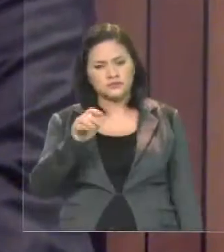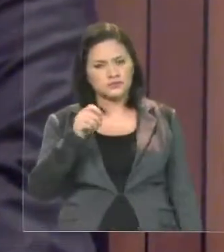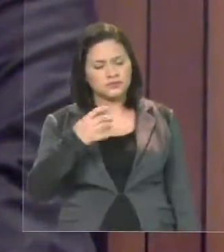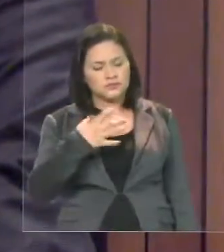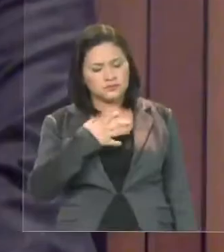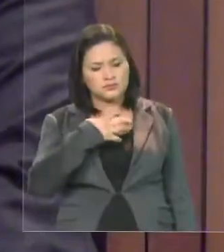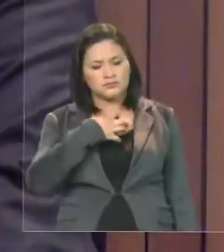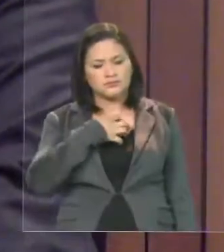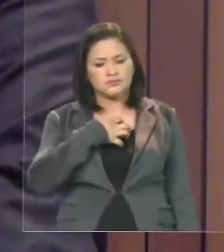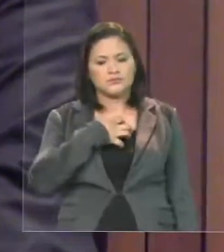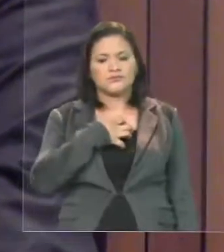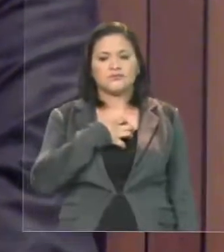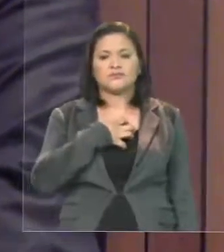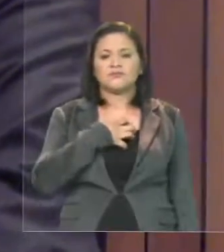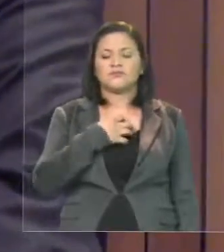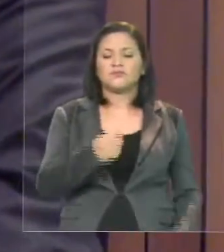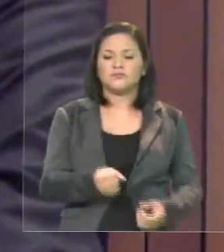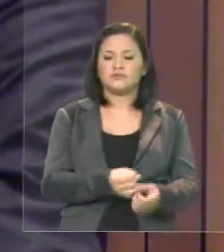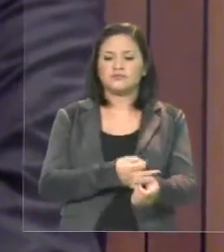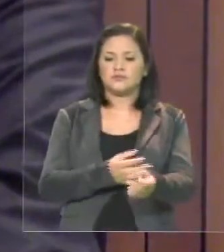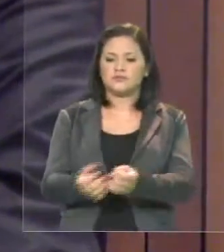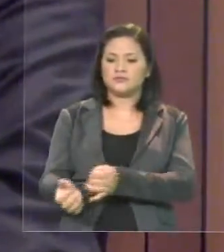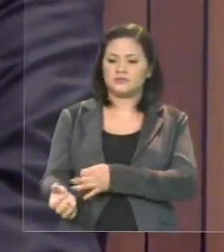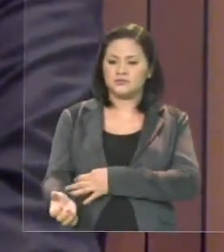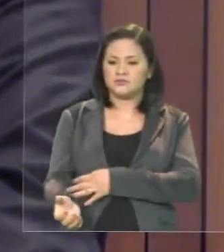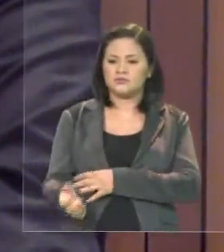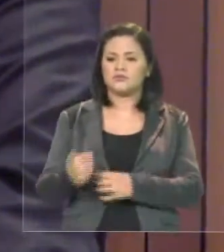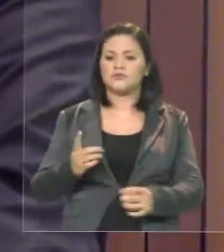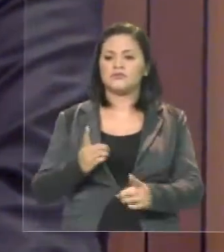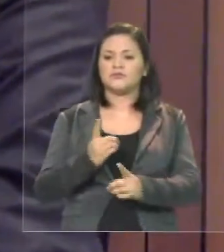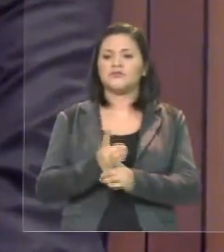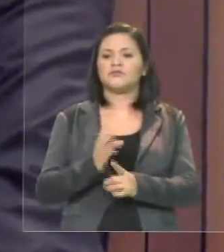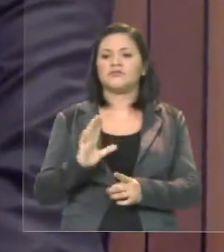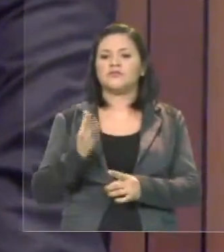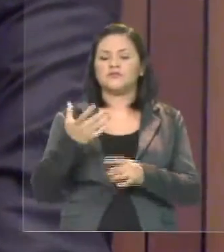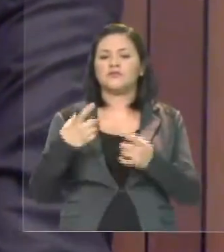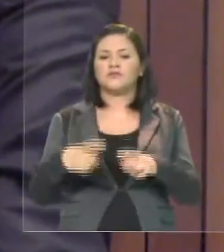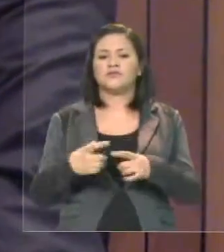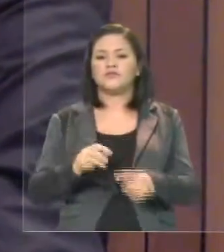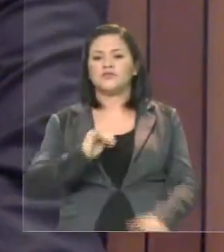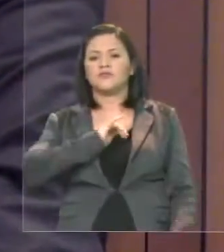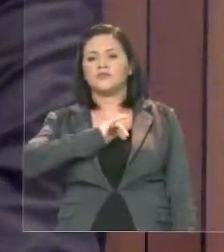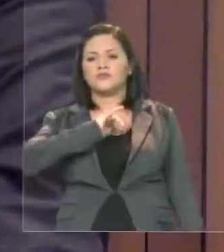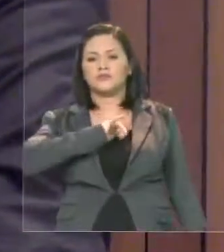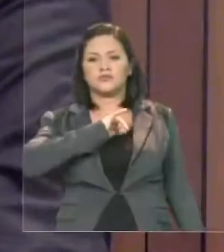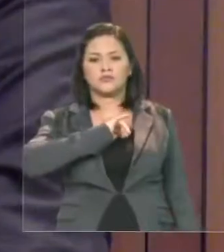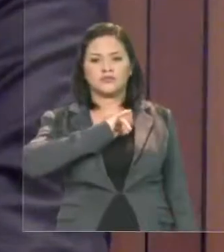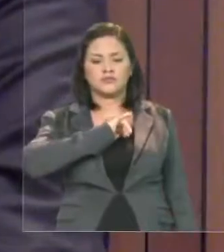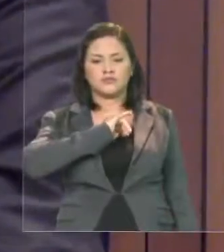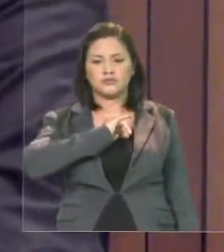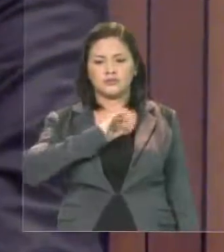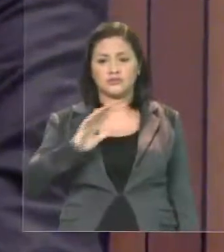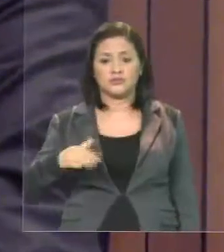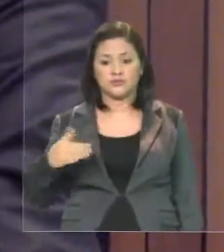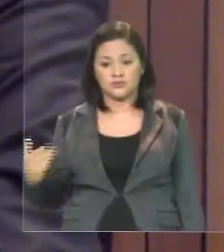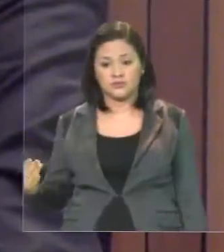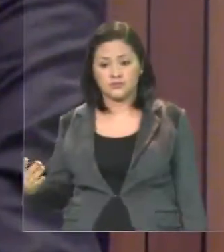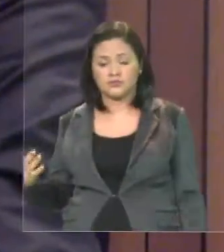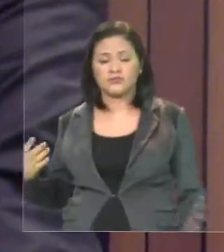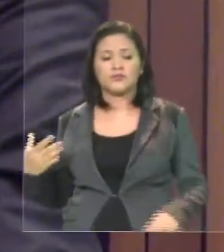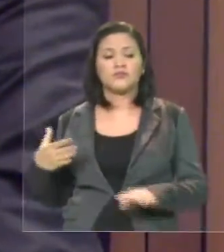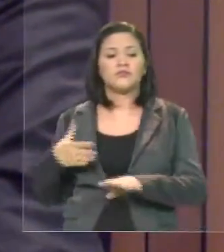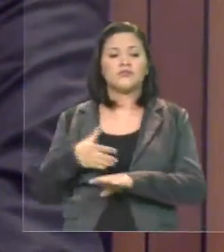que o PEM fez em Imperatriz. E eu, quando nós dissíamos que entrávamos no sagão do